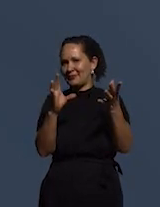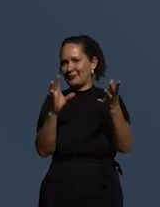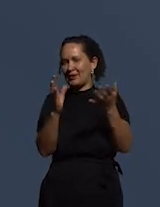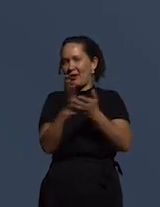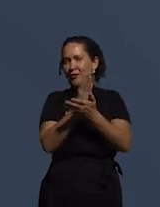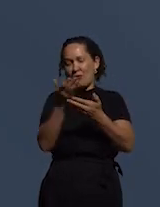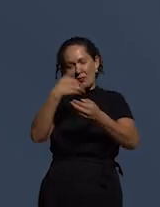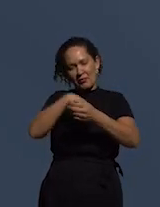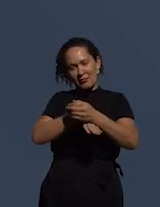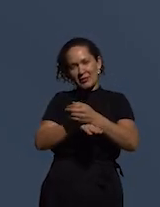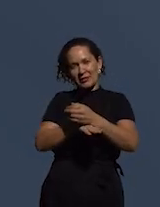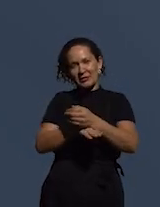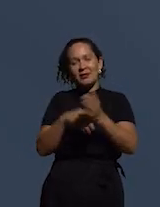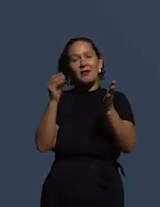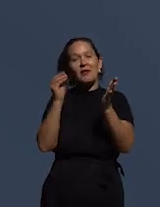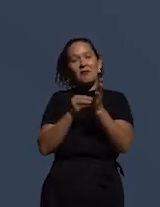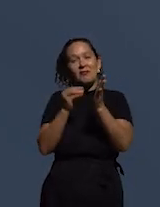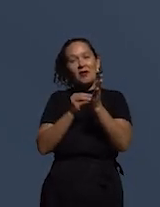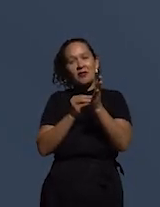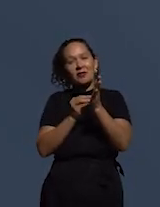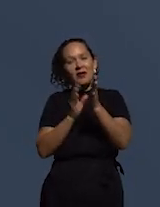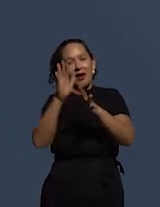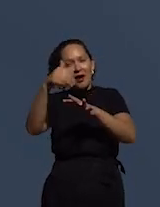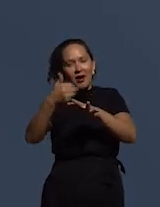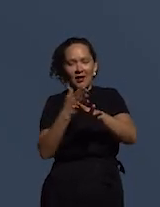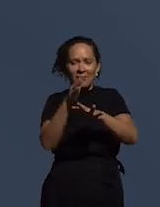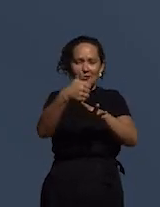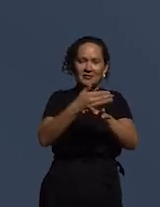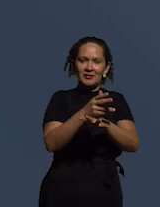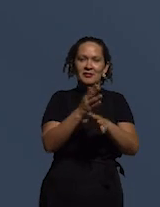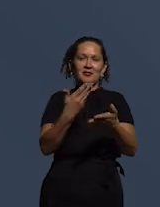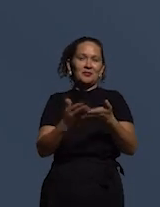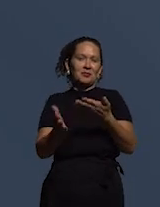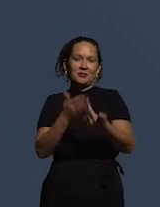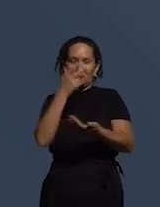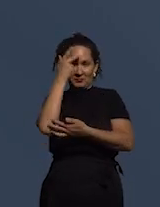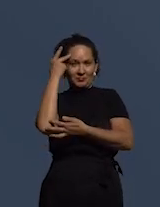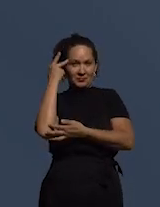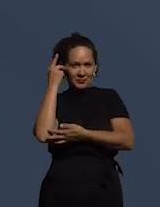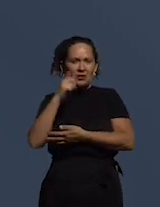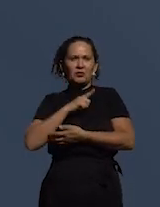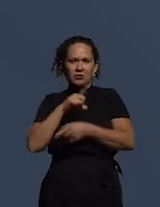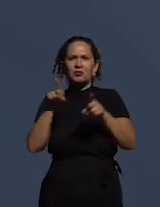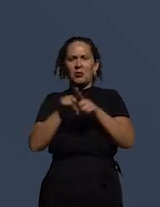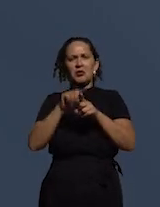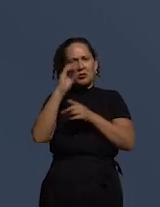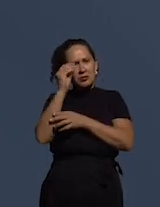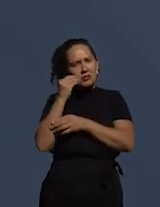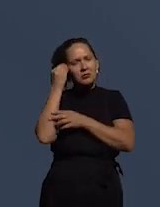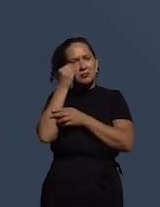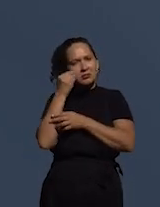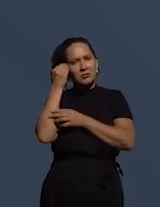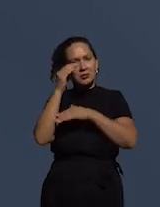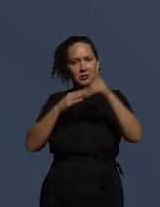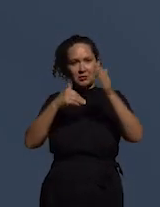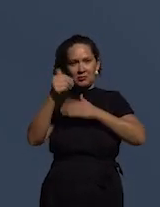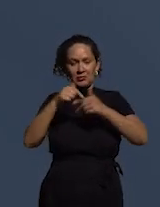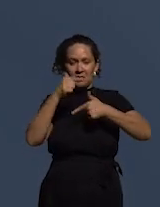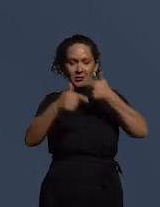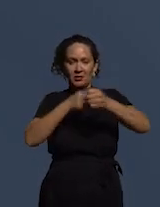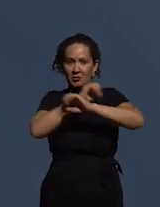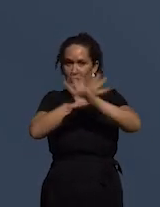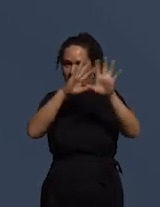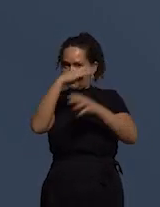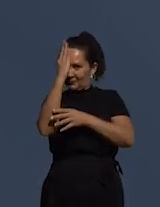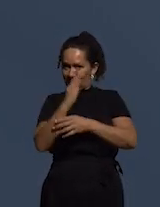acessíveis a qualquer indivíduo mas por exemplo eu também tive experiência profissional trabalhando com a Transparência